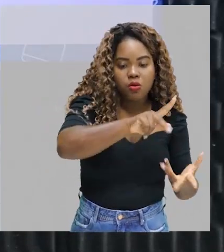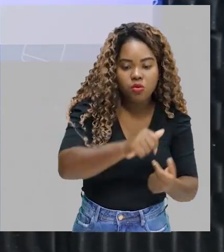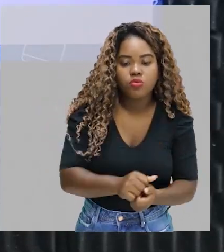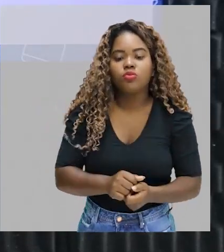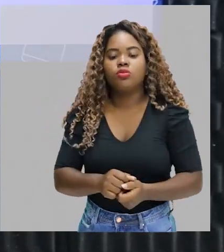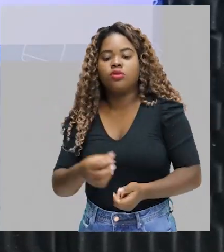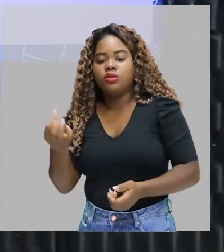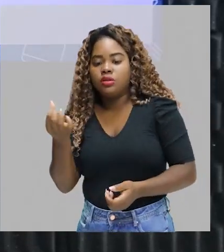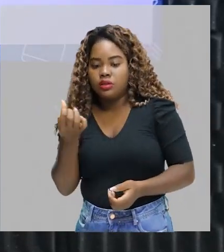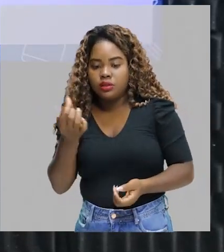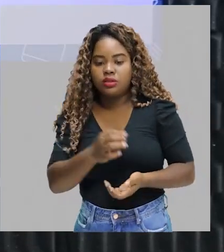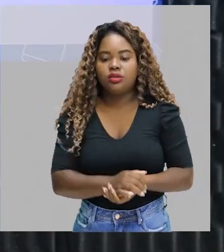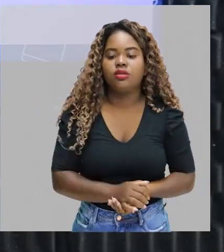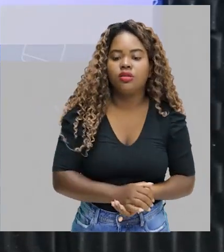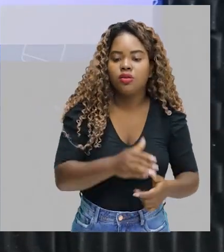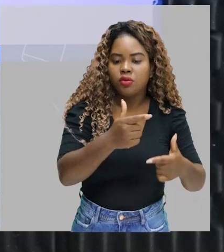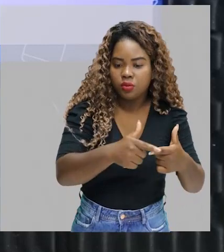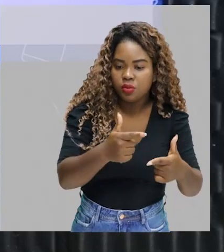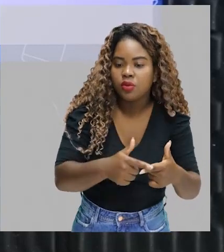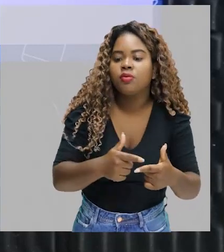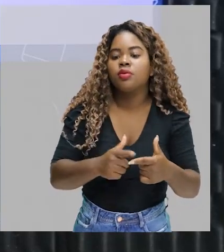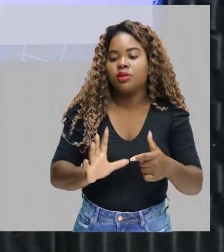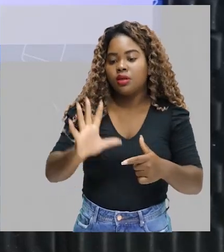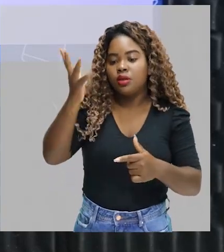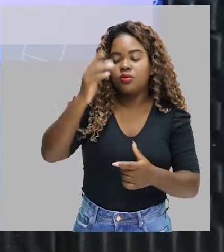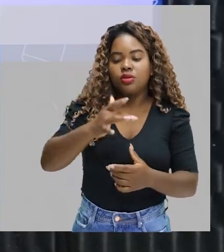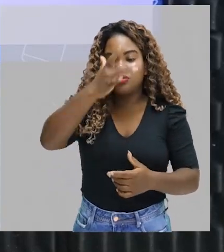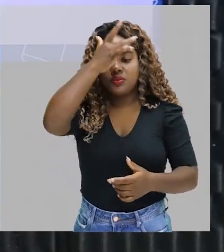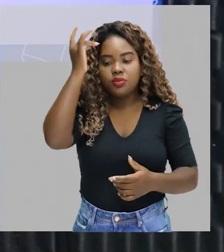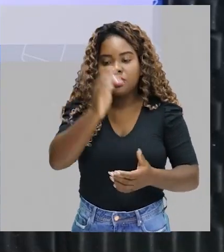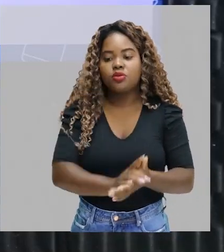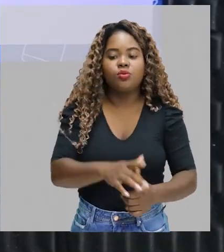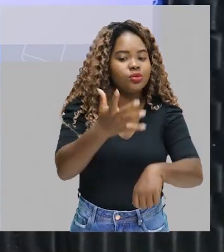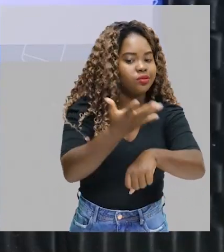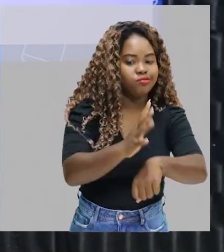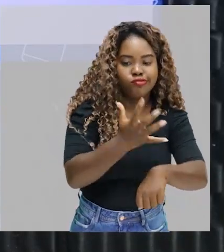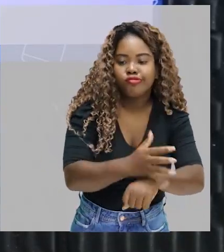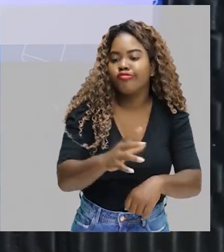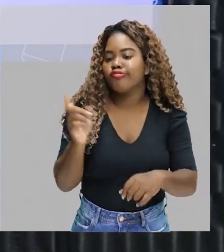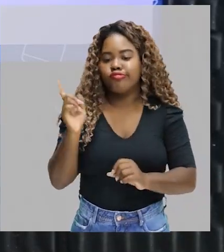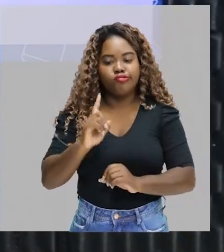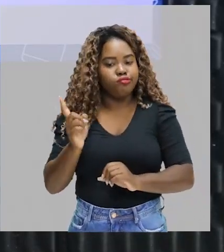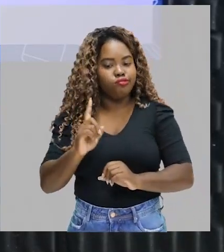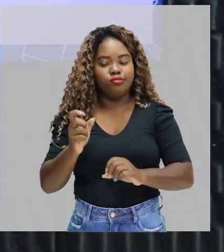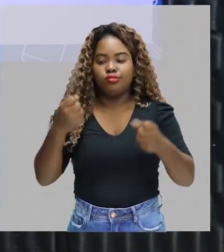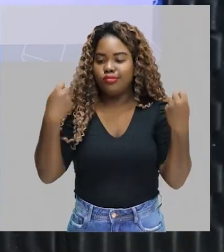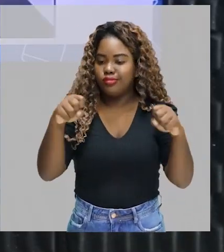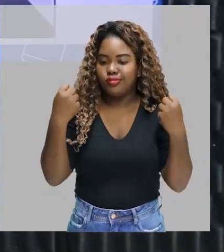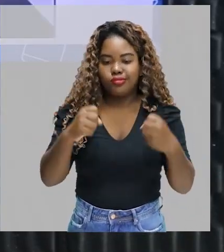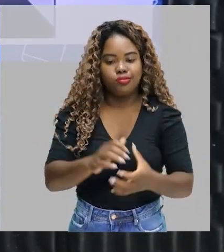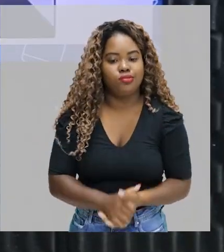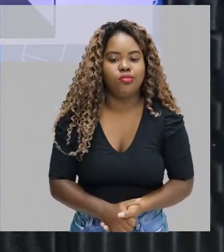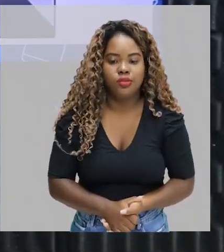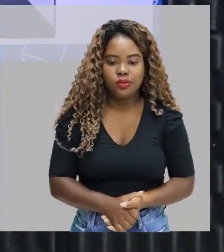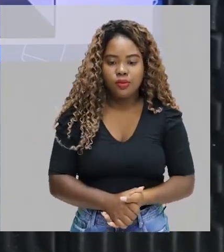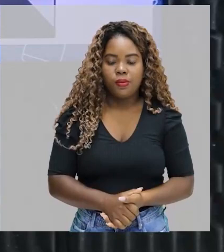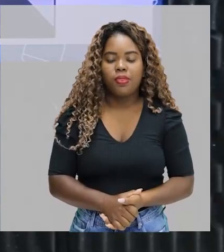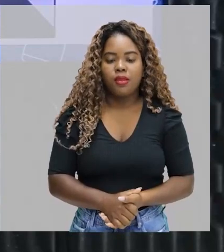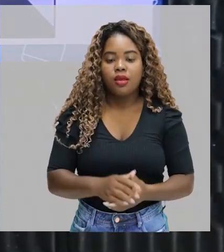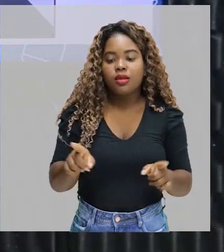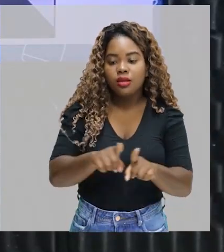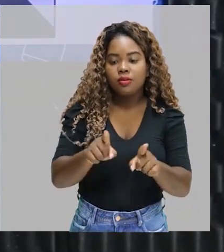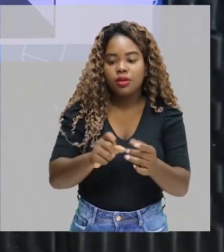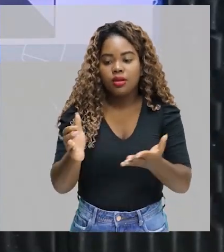e problemas ocasionados pelo sedentarismo e trouxe aqui algumas questões para nós resolvermos. Então,